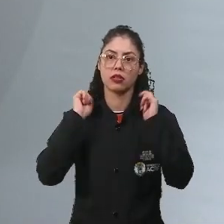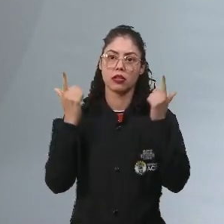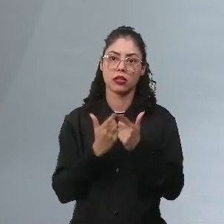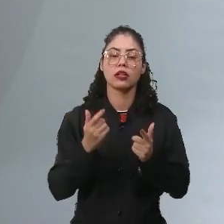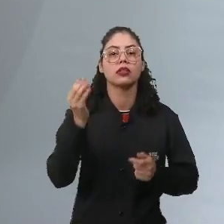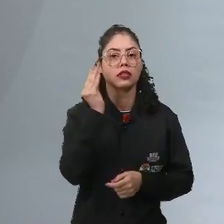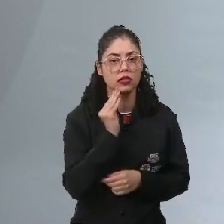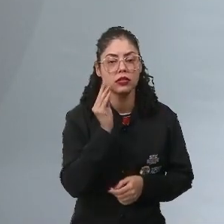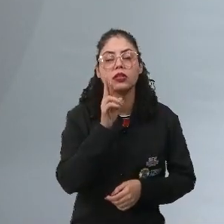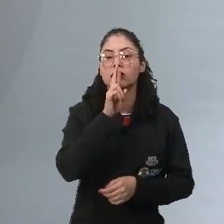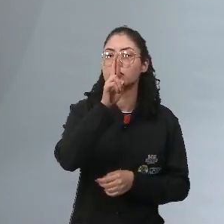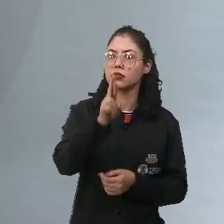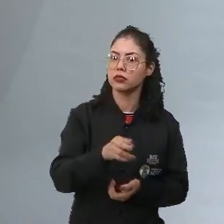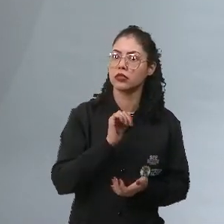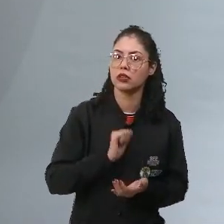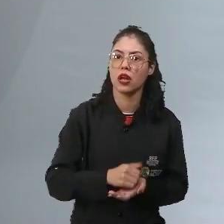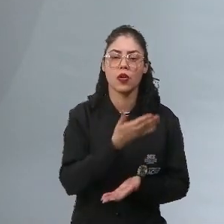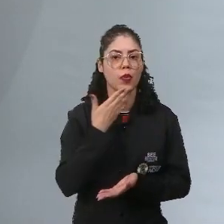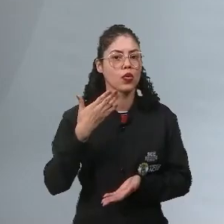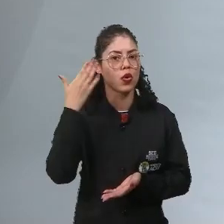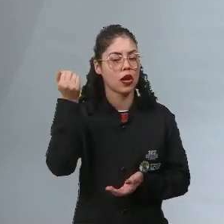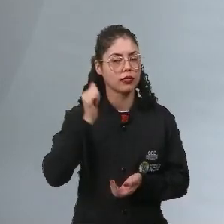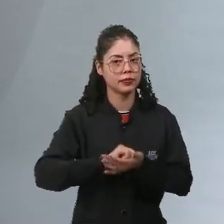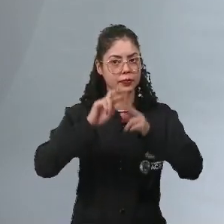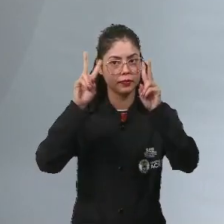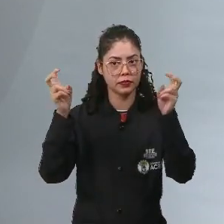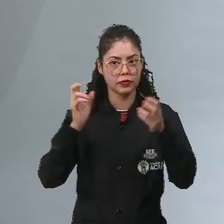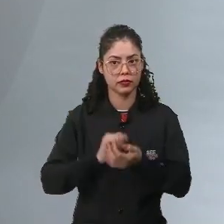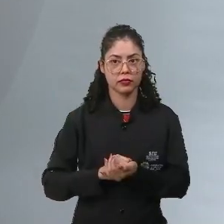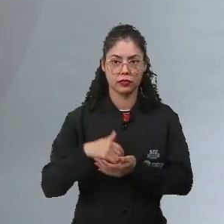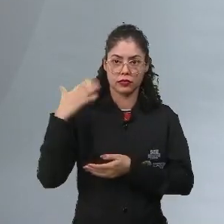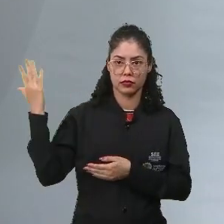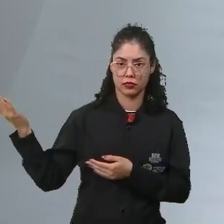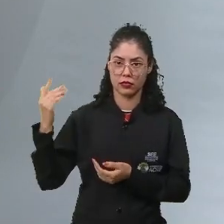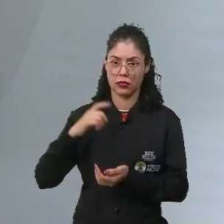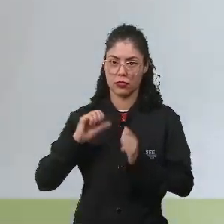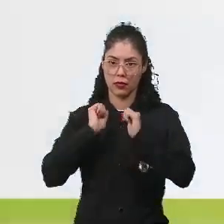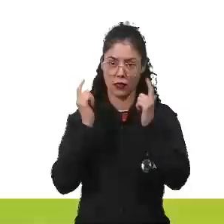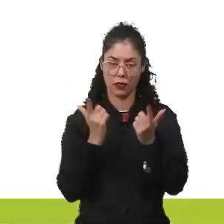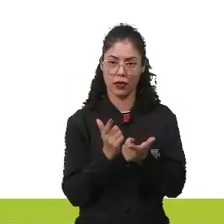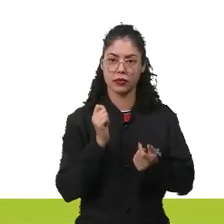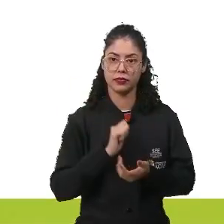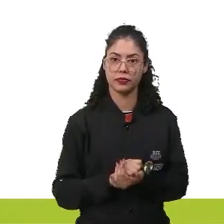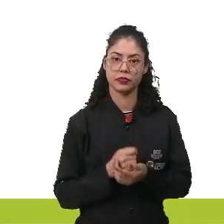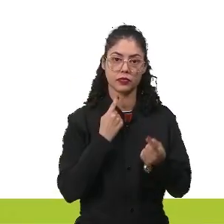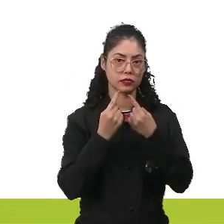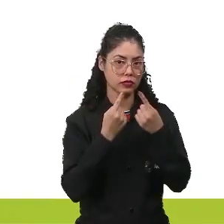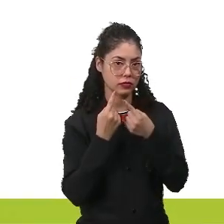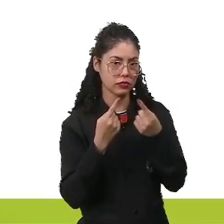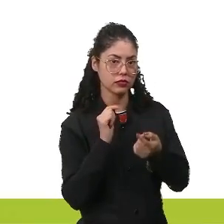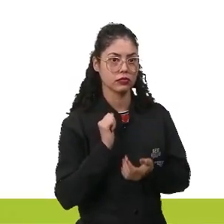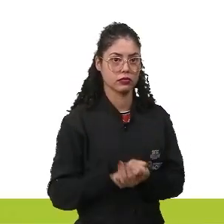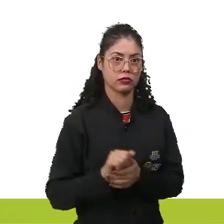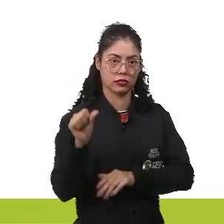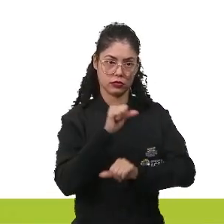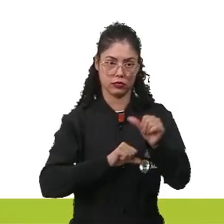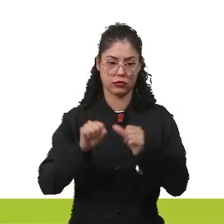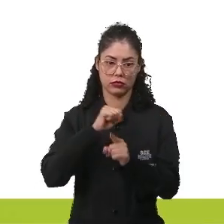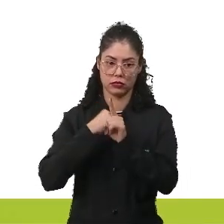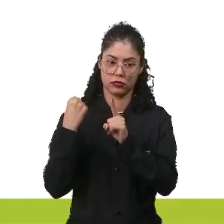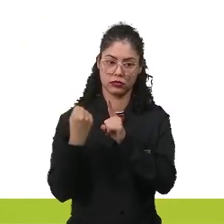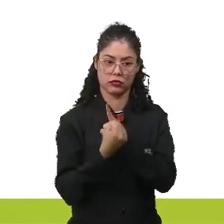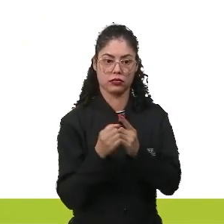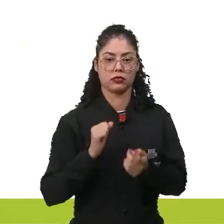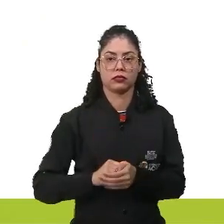resolver e tentar melhorar essa situação. Aí, nessa Assembleia, você vai ter aqui uma discussão para a mudança da sociedade